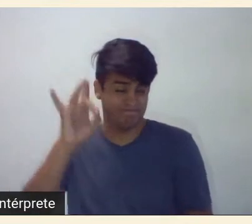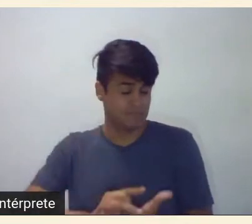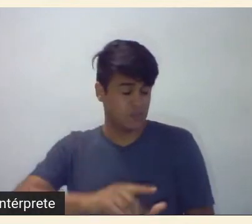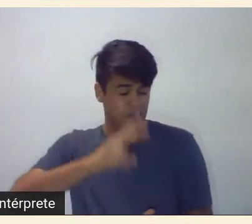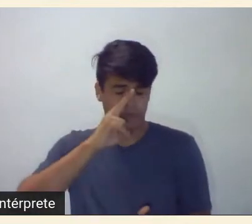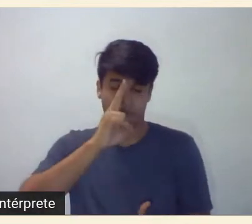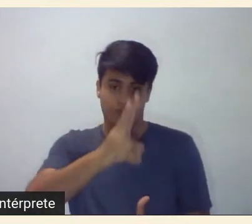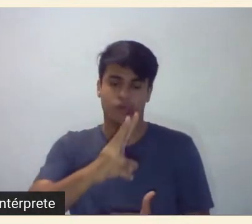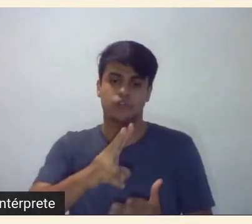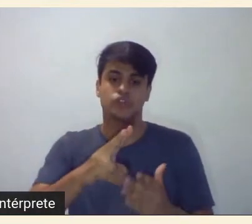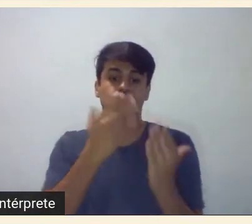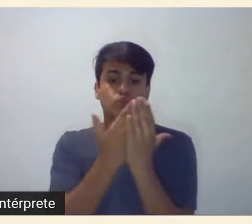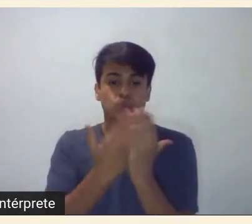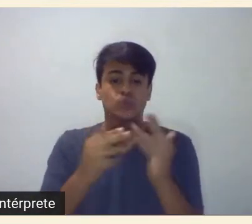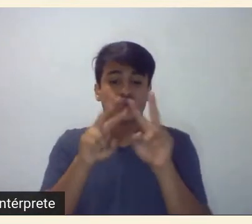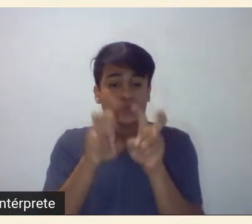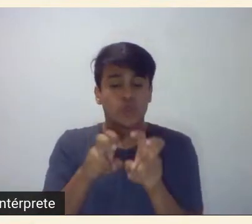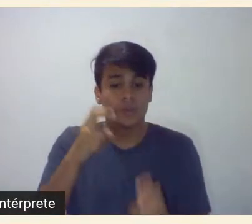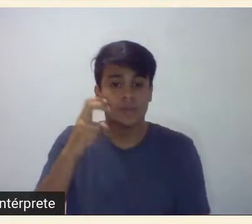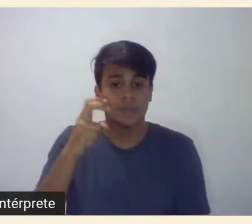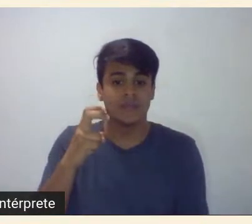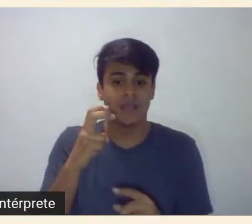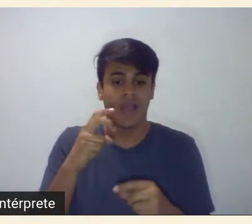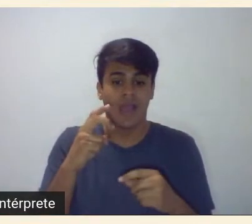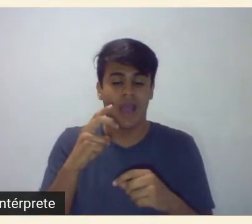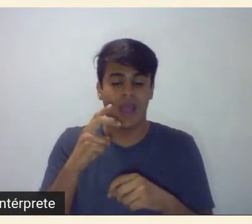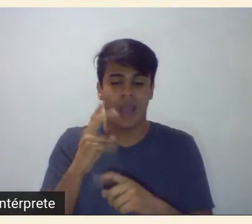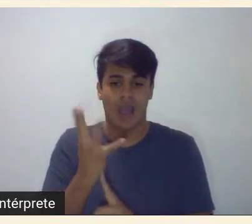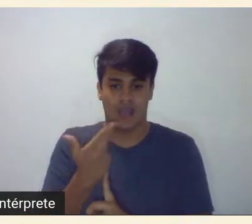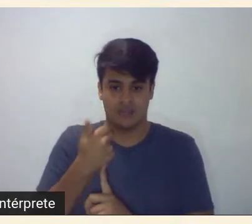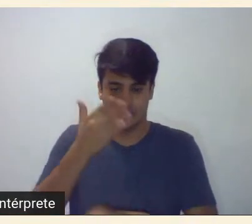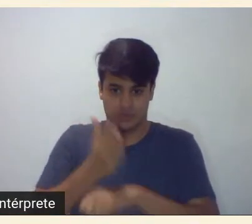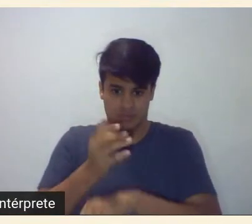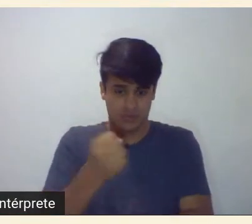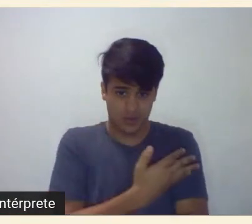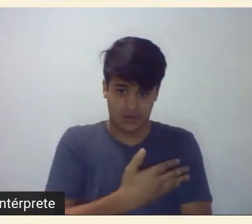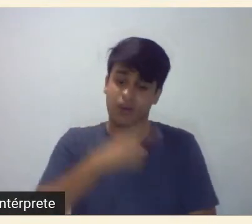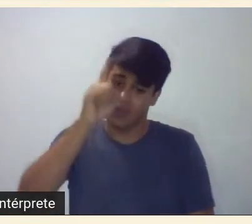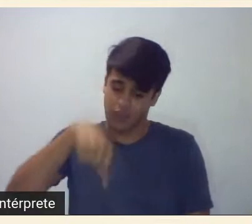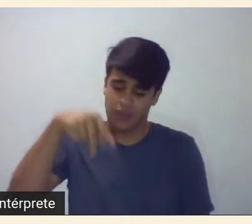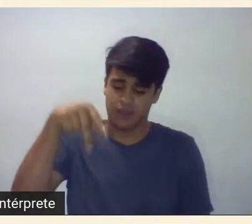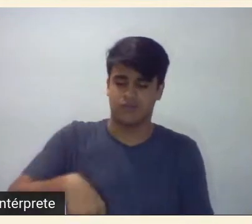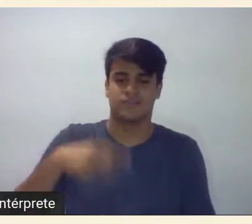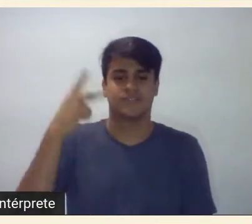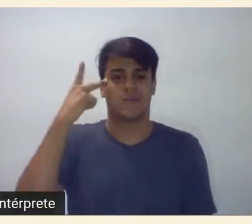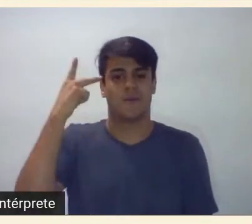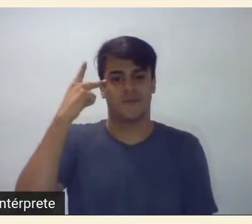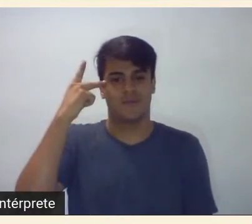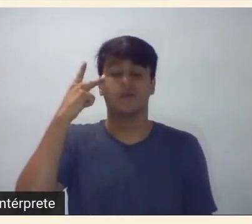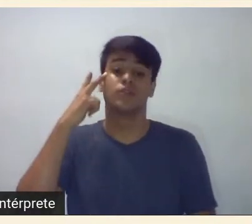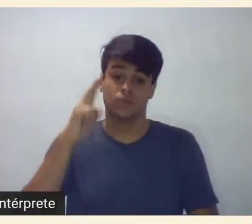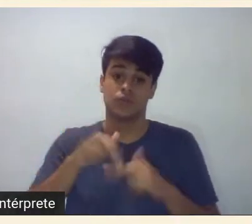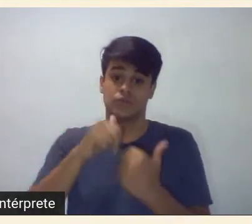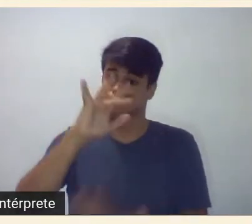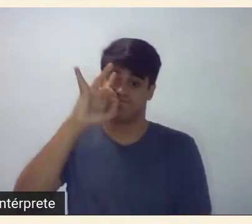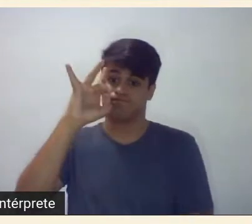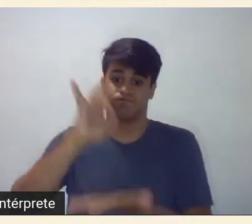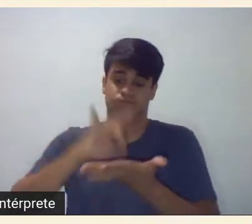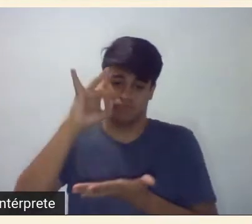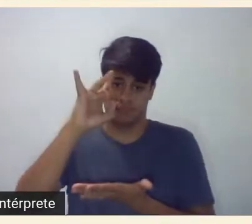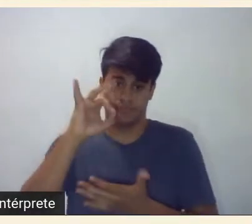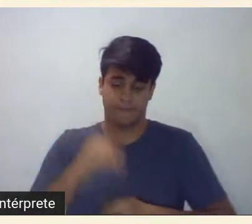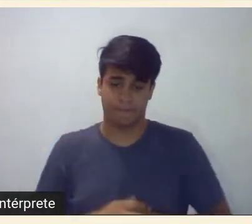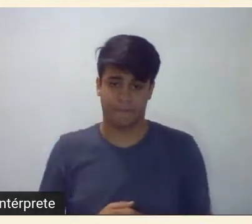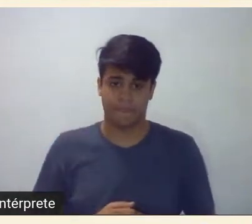sobre a semana da arte madera se dá em universidades paulistas então esse é um dado concreto tá o outro